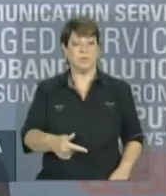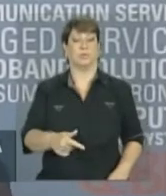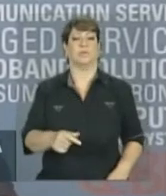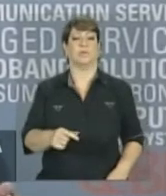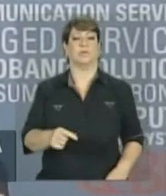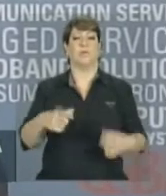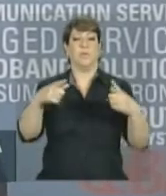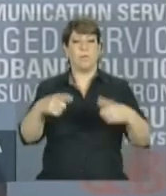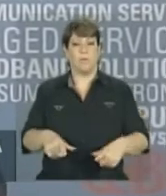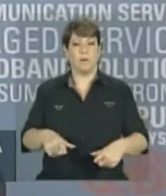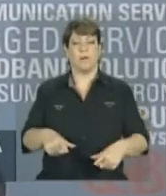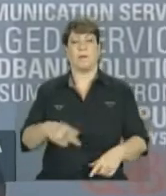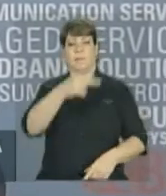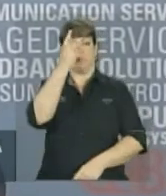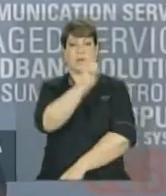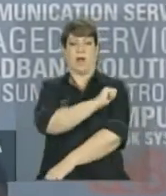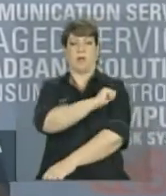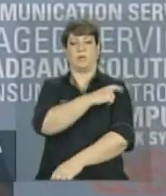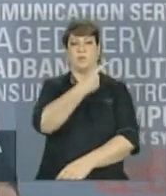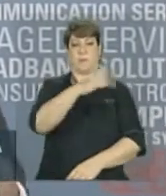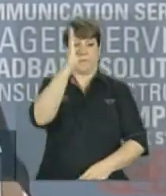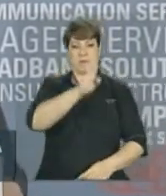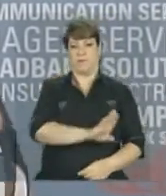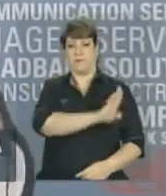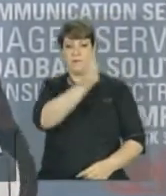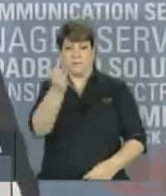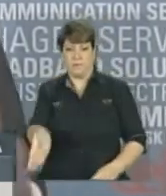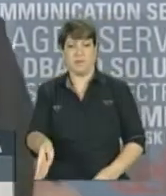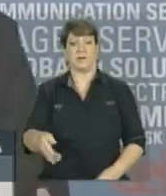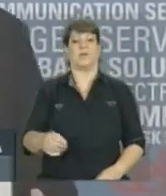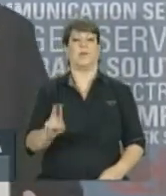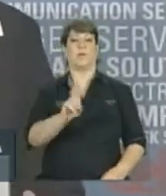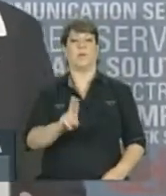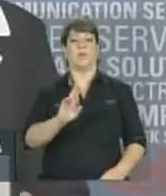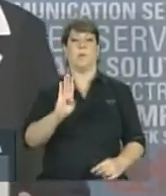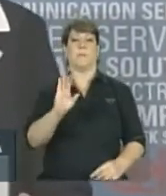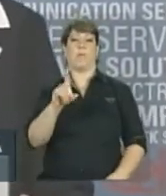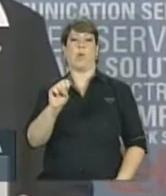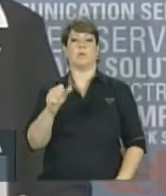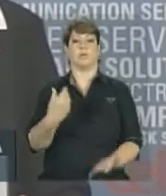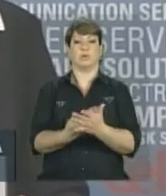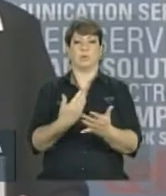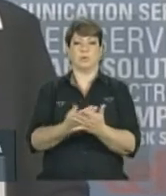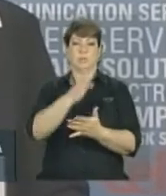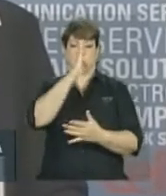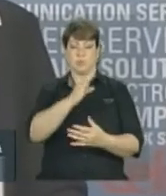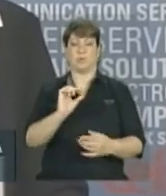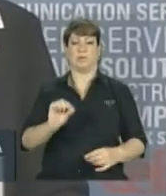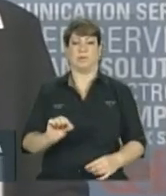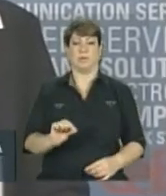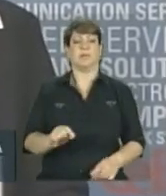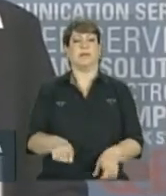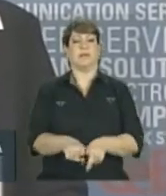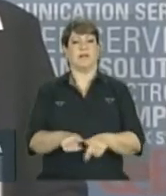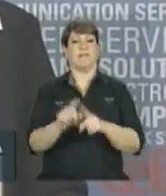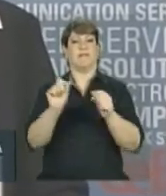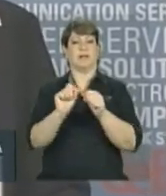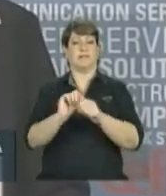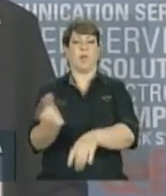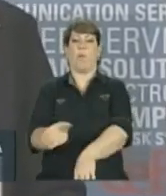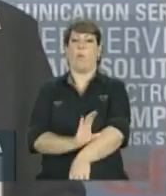estudantes no Brasil que estão utilizando da Bolsa de Estudos para fazer